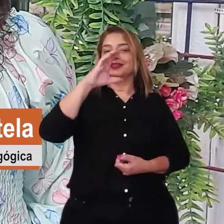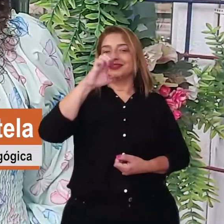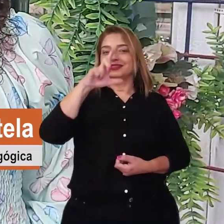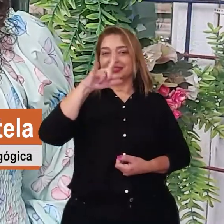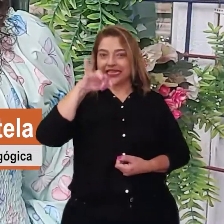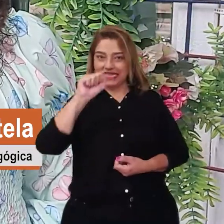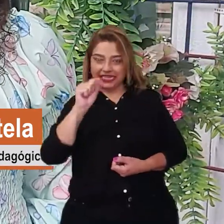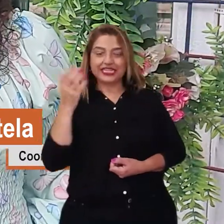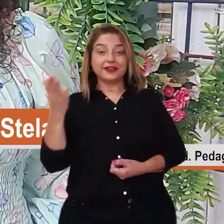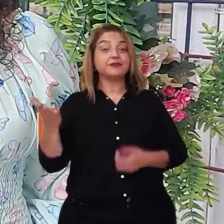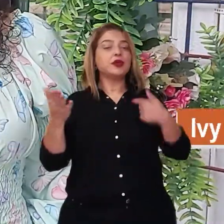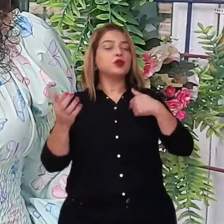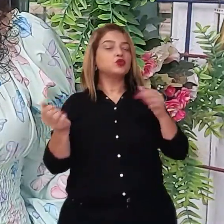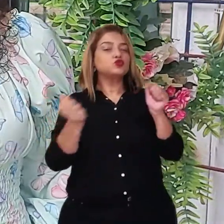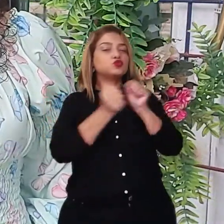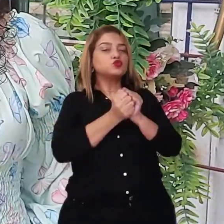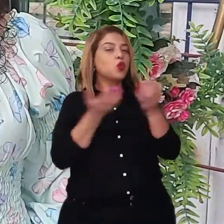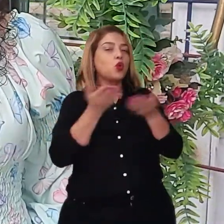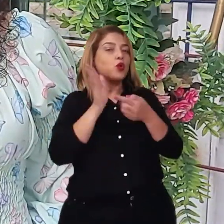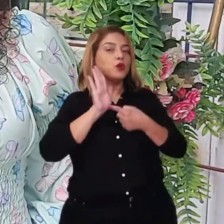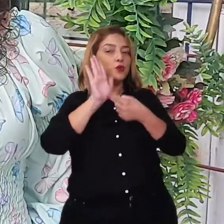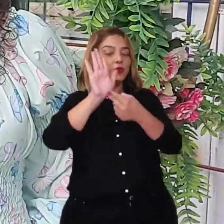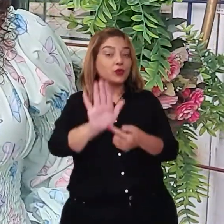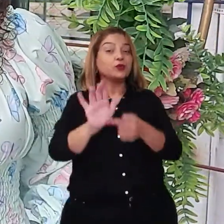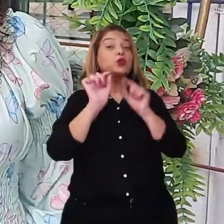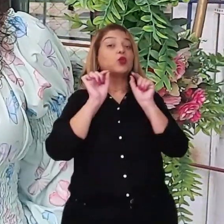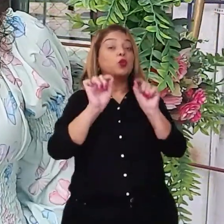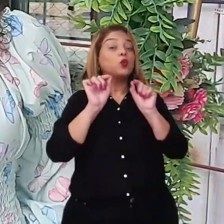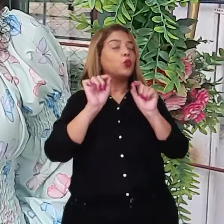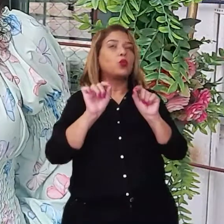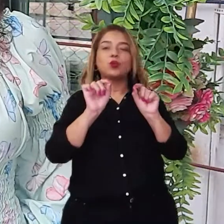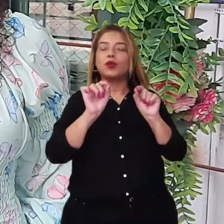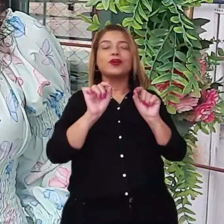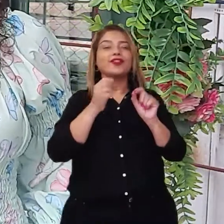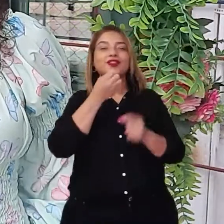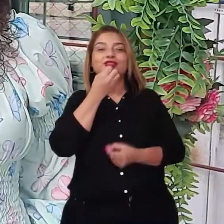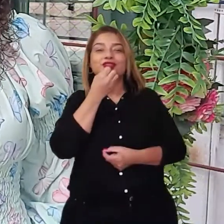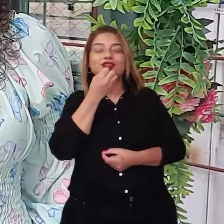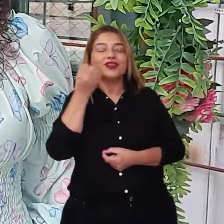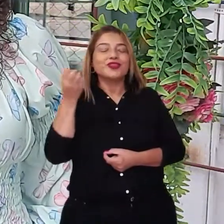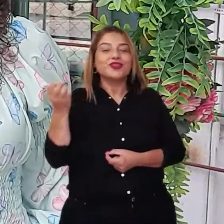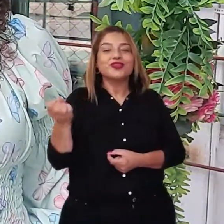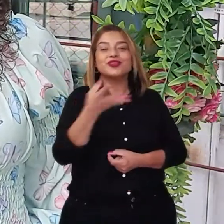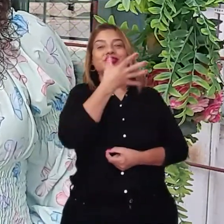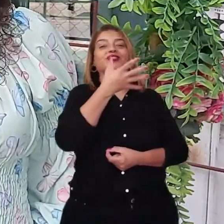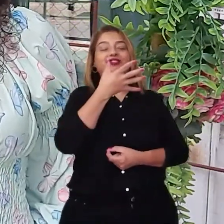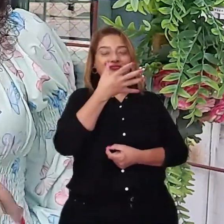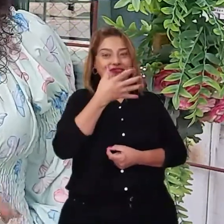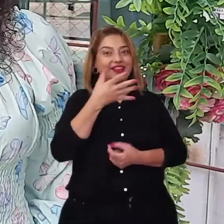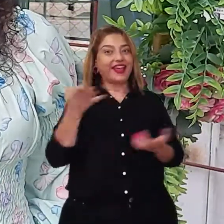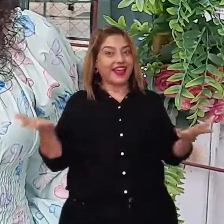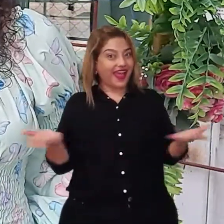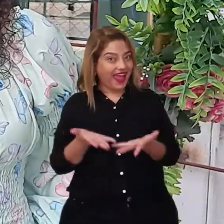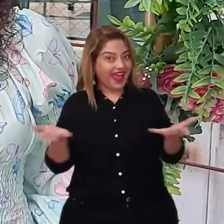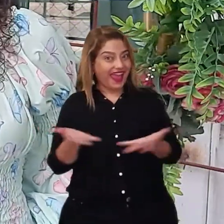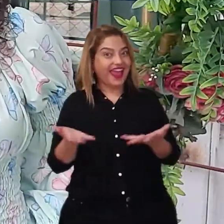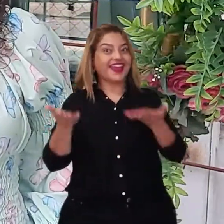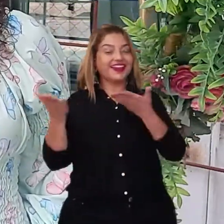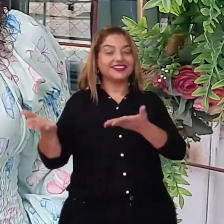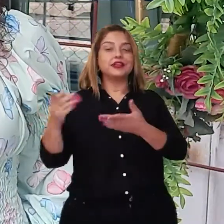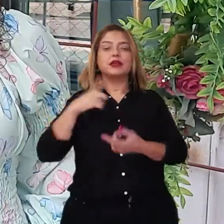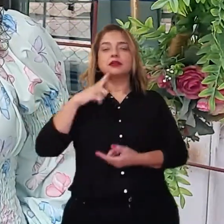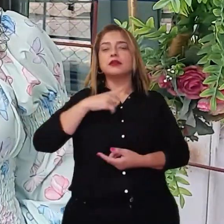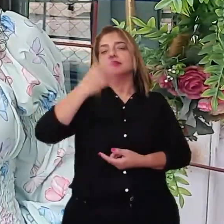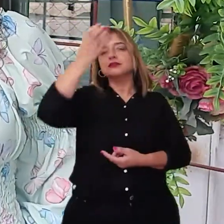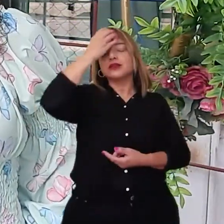Estou aqui hoje para apresentar para vocês uma supernovidade que está rolando por aqui. Aqui no CEMEI nós temos um